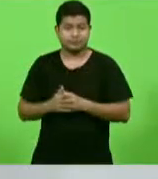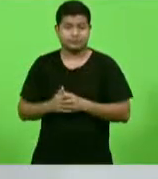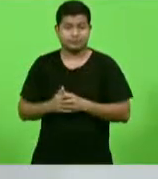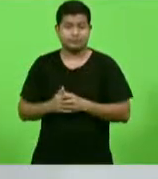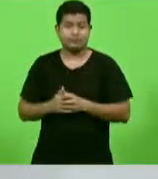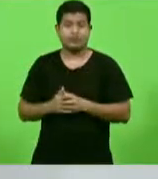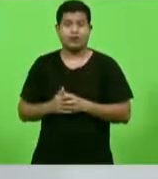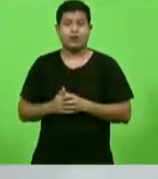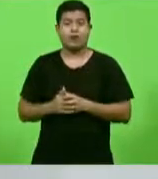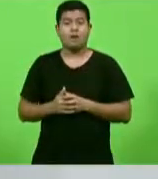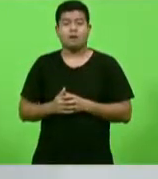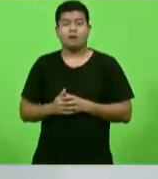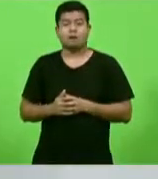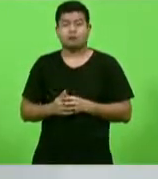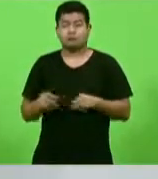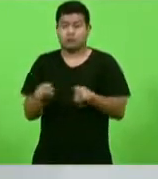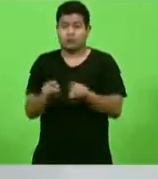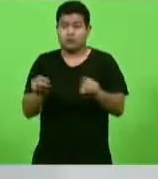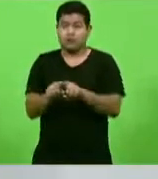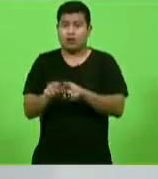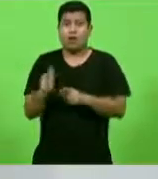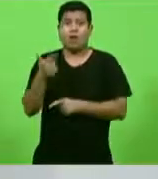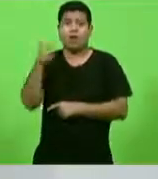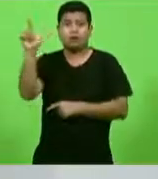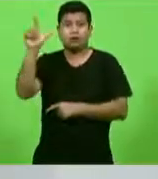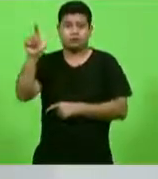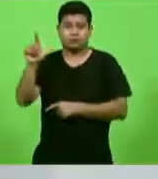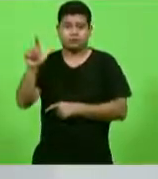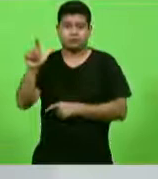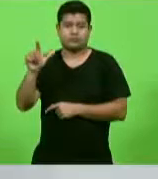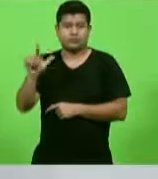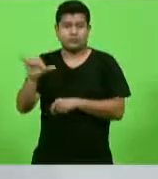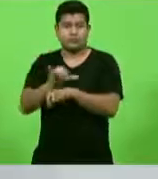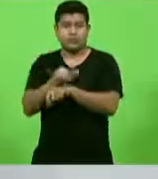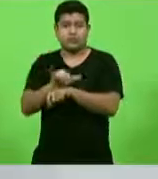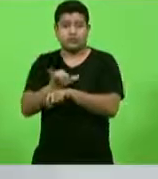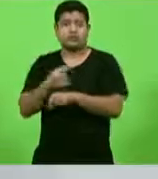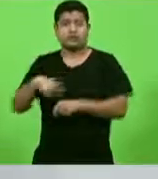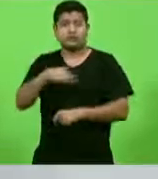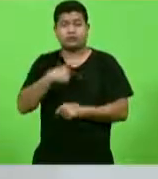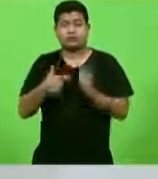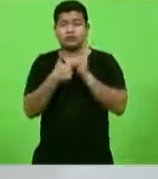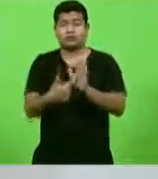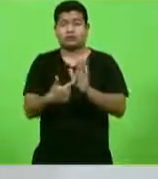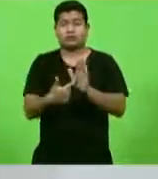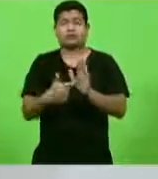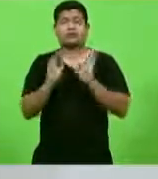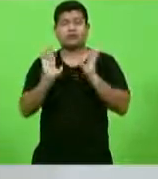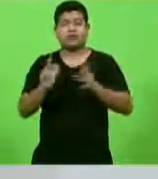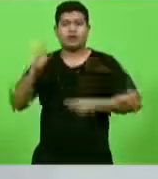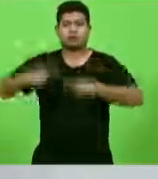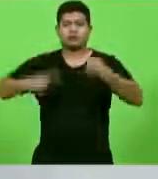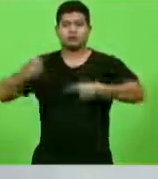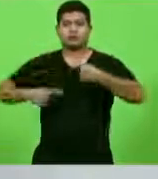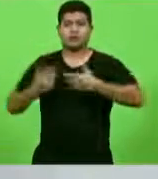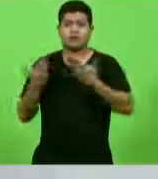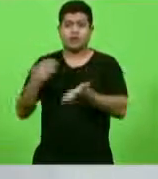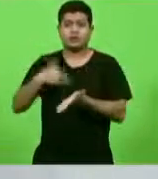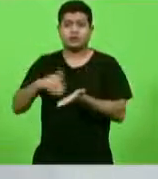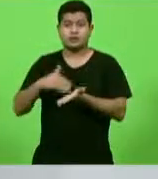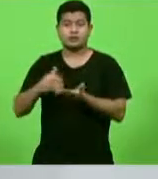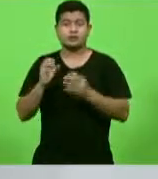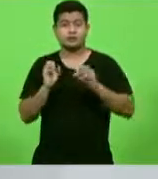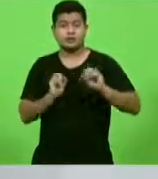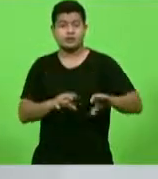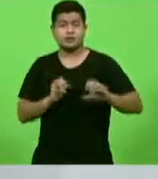Uma alternativa que nós estamos aqui trazendo, que já estava em discussão na Secretaria de Estado da